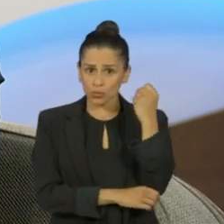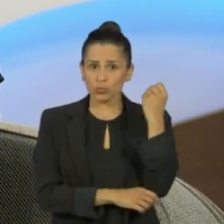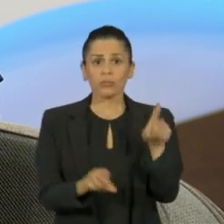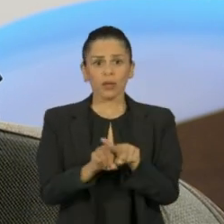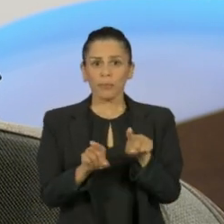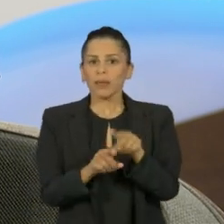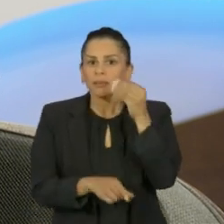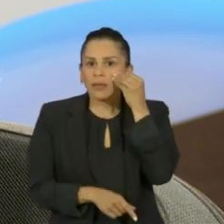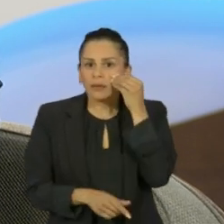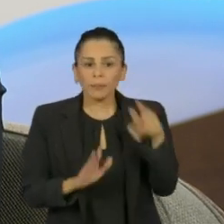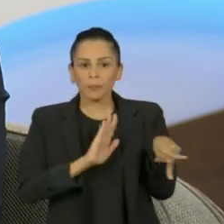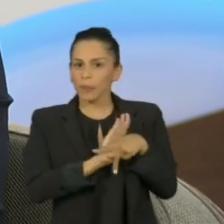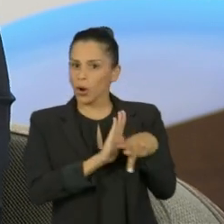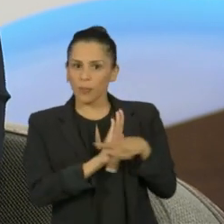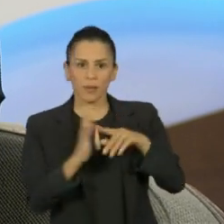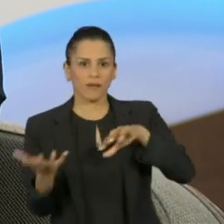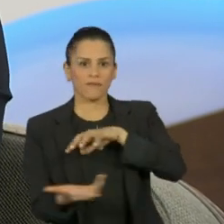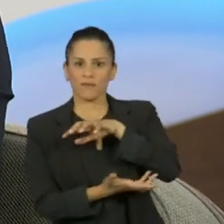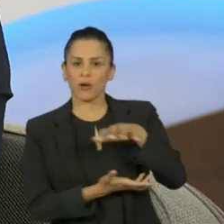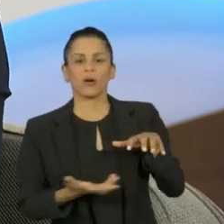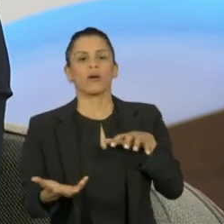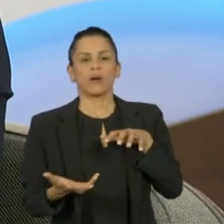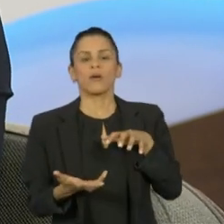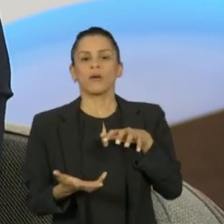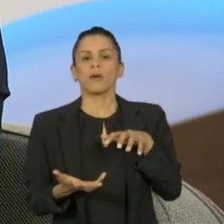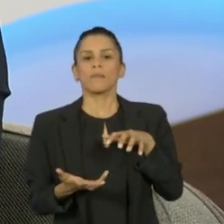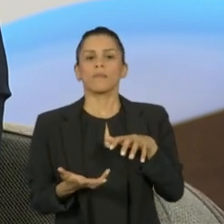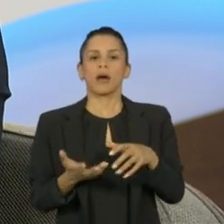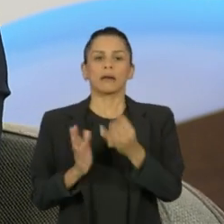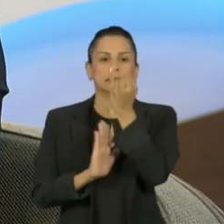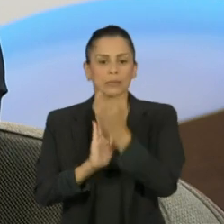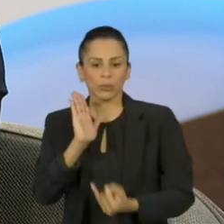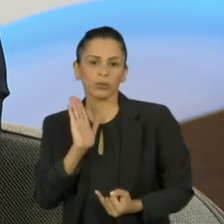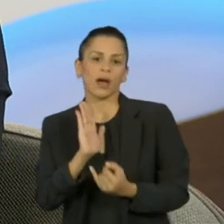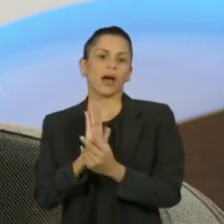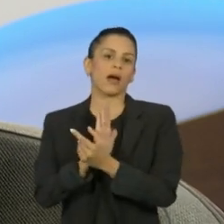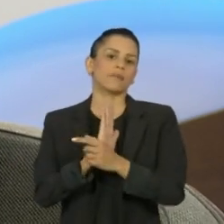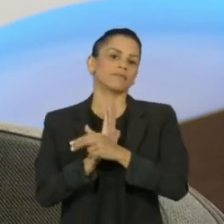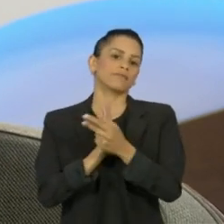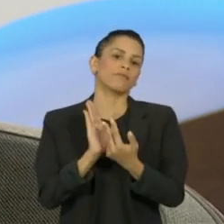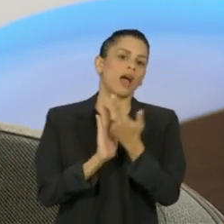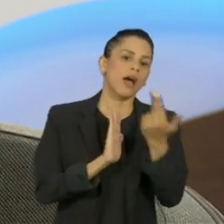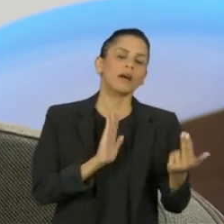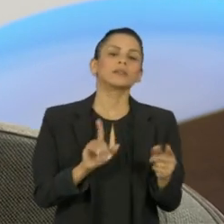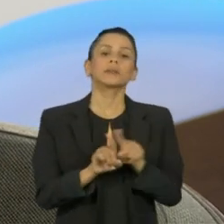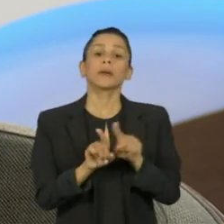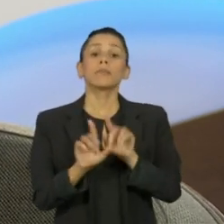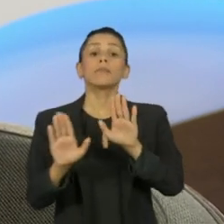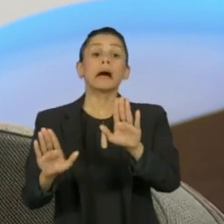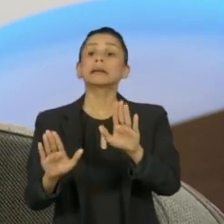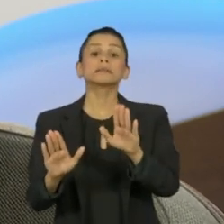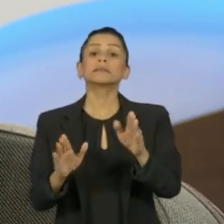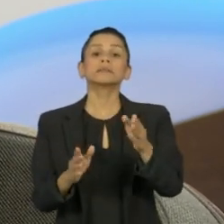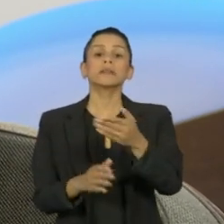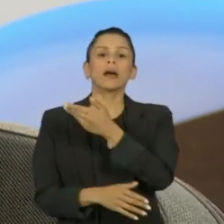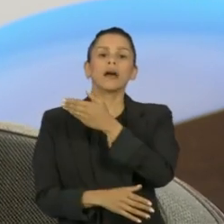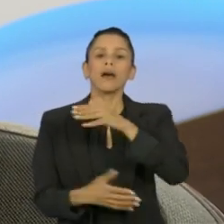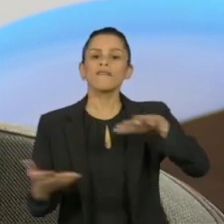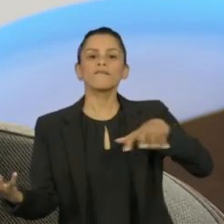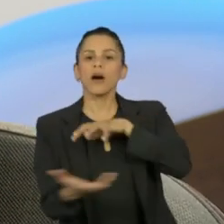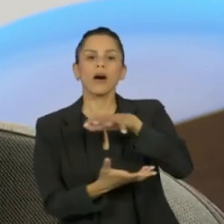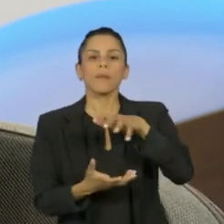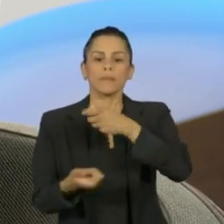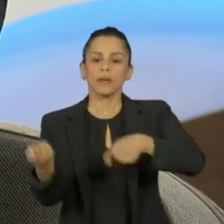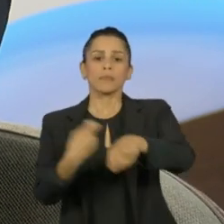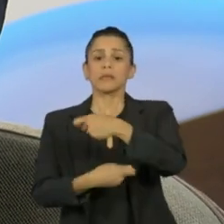venha da federal, mas agora a reforma administrativa não veio, se falou que ia enviar naquela